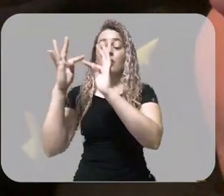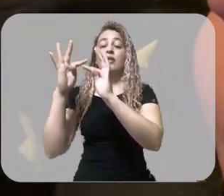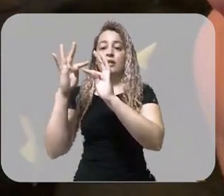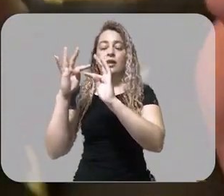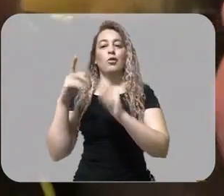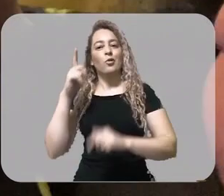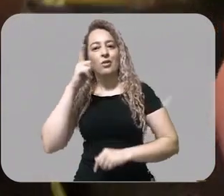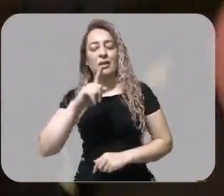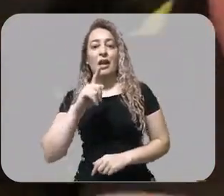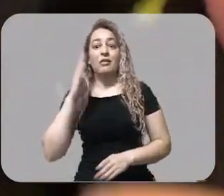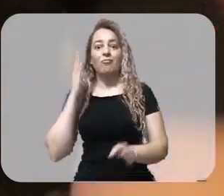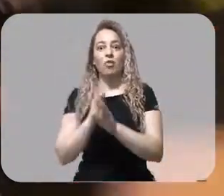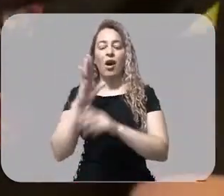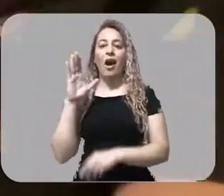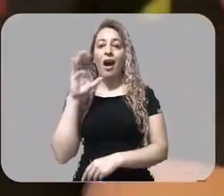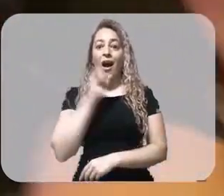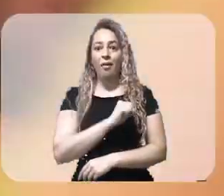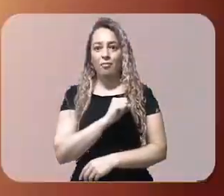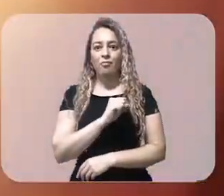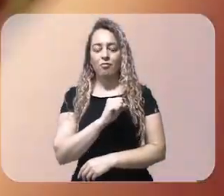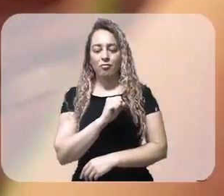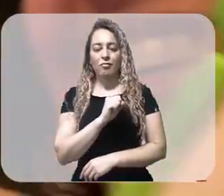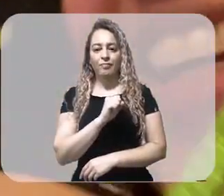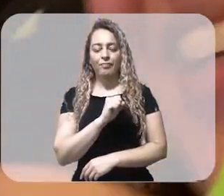rápido e precoce. Nós vamos cantar juntos, tá?